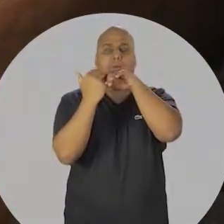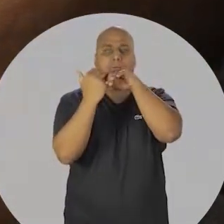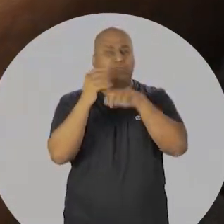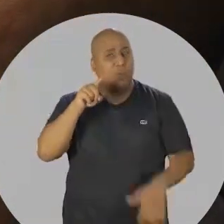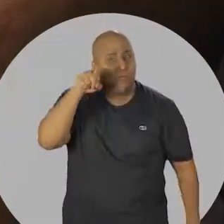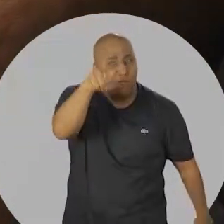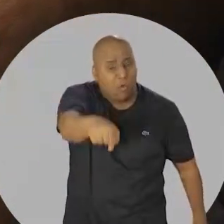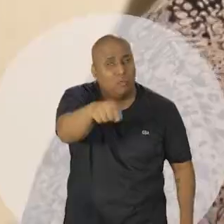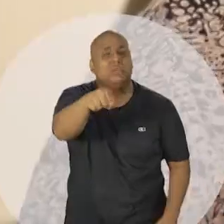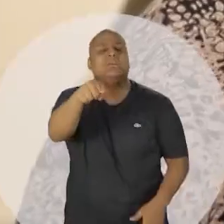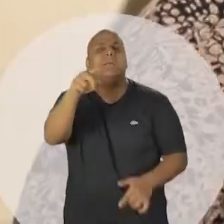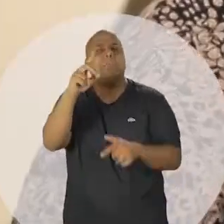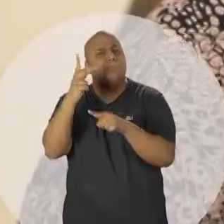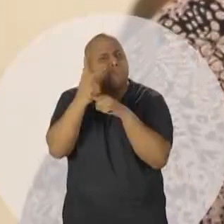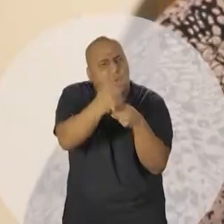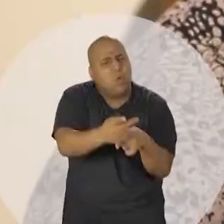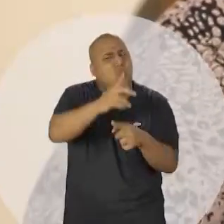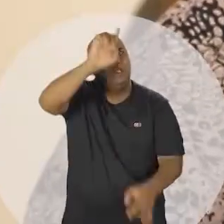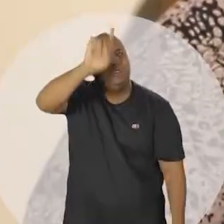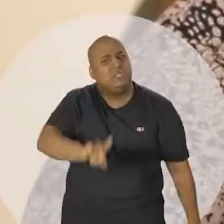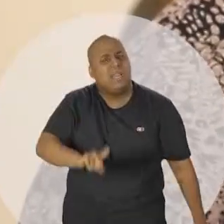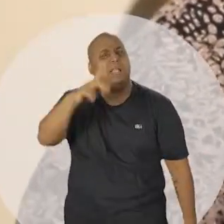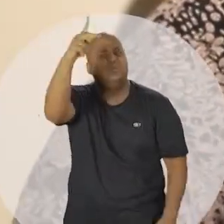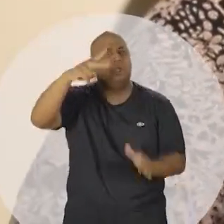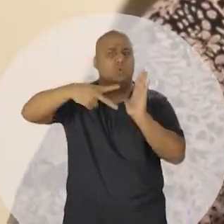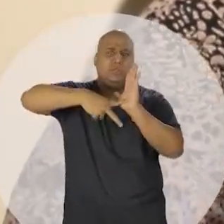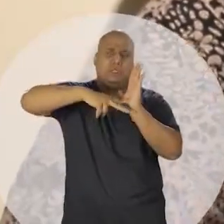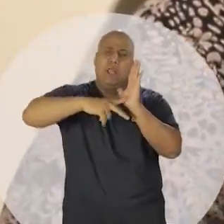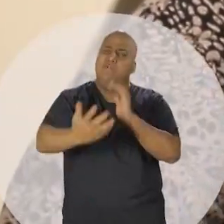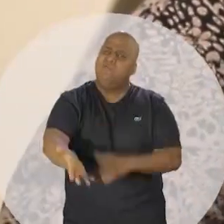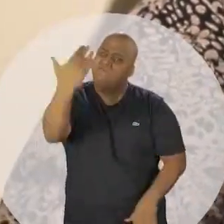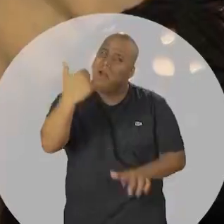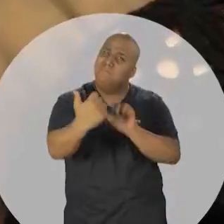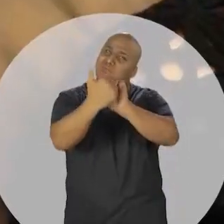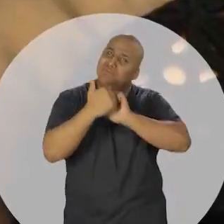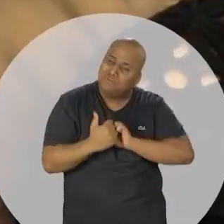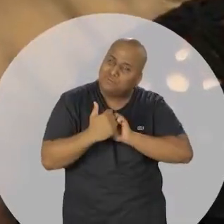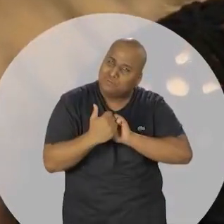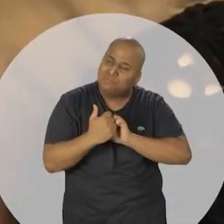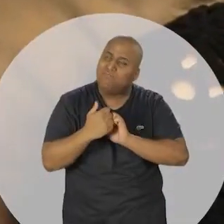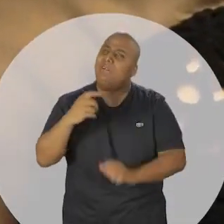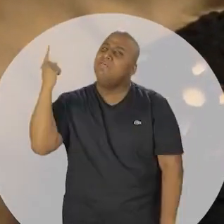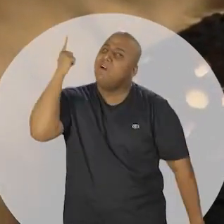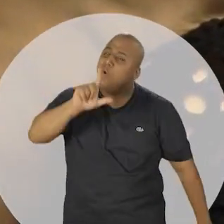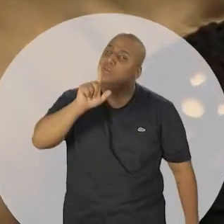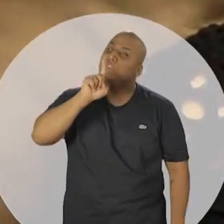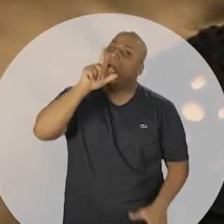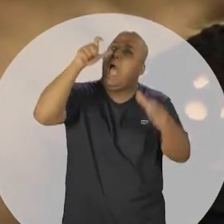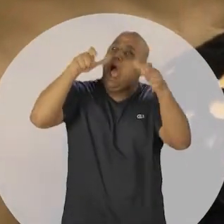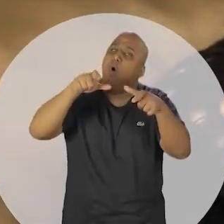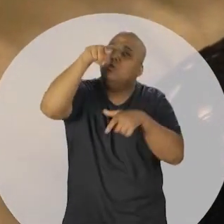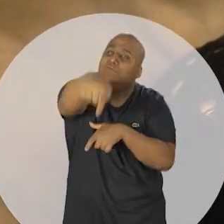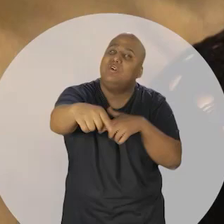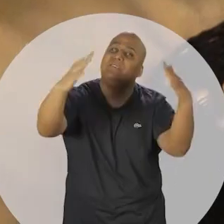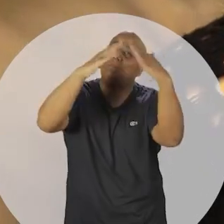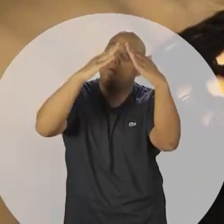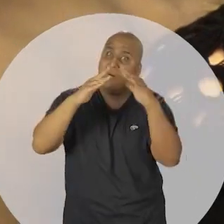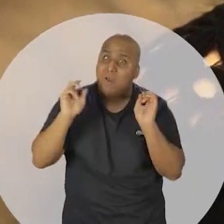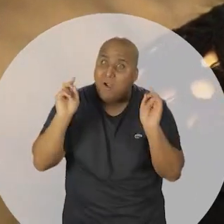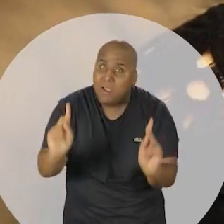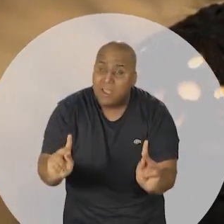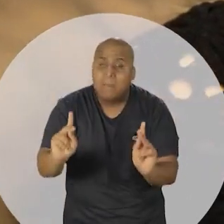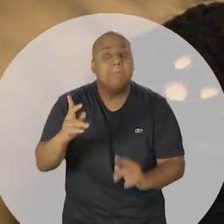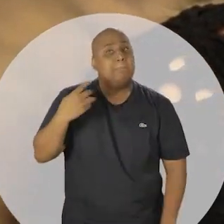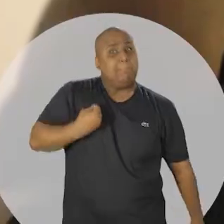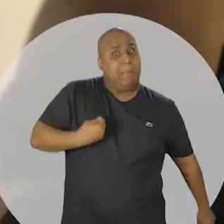é o direito de todas. Busque a manutenção dos seus direitos no seu sindicato. Vamos fazer isso juntas, aí na sua comunidade, numa